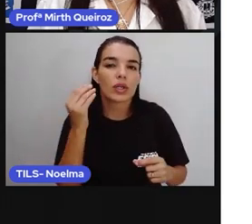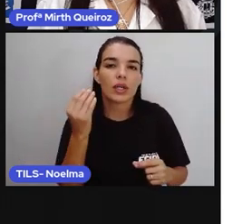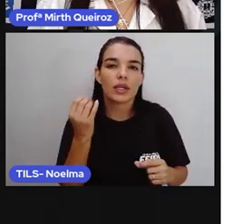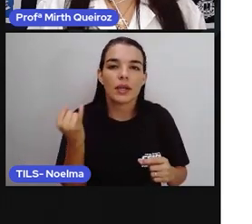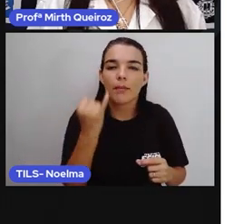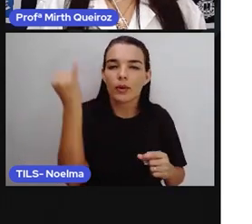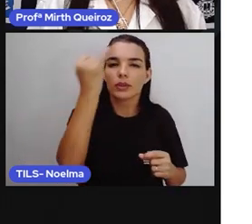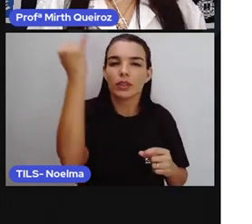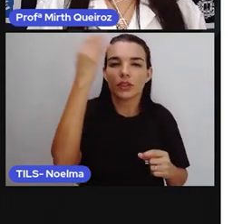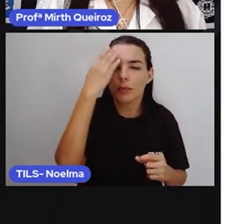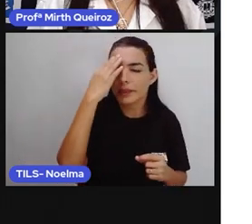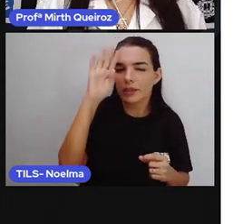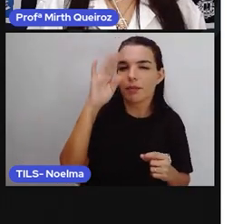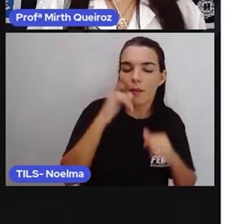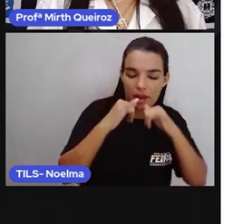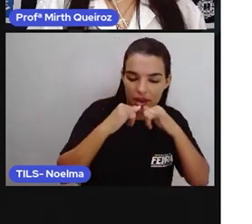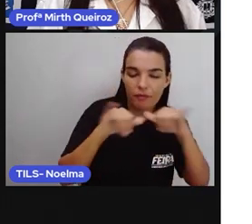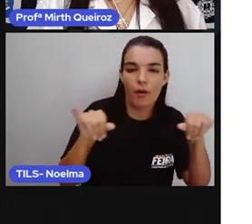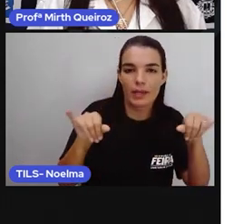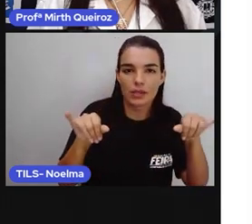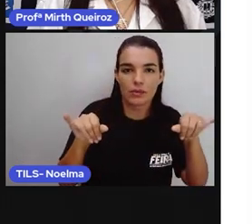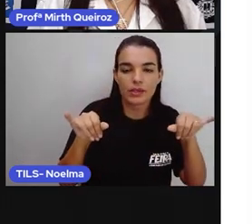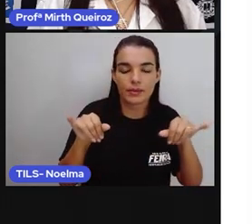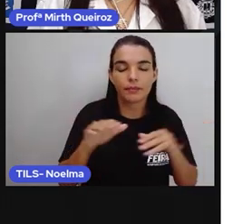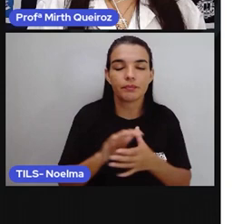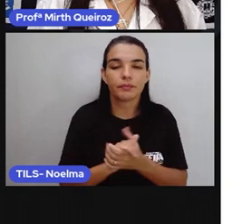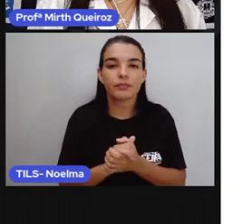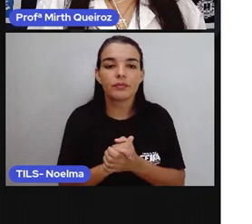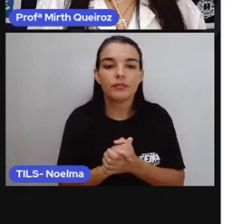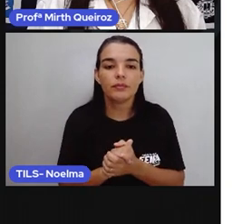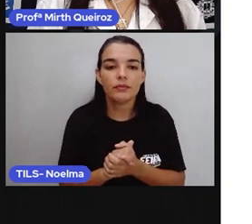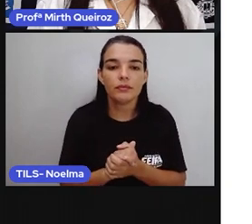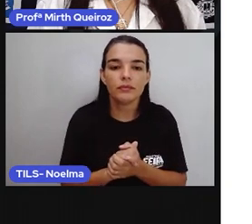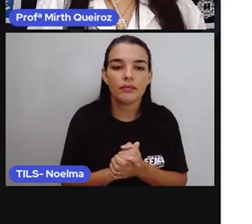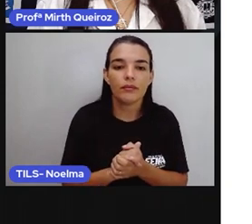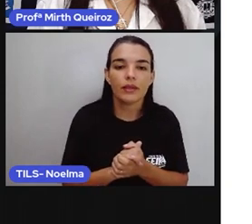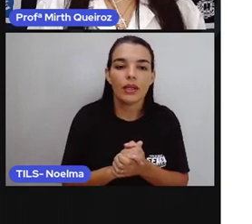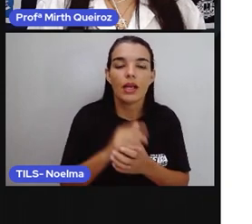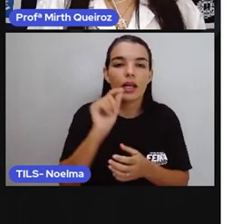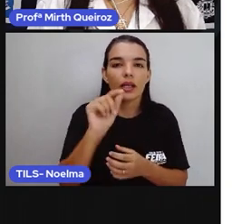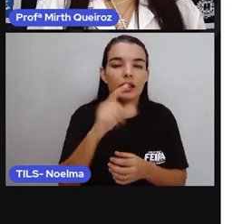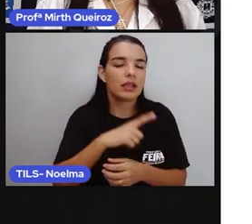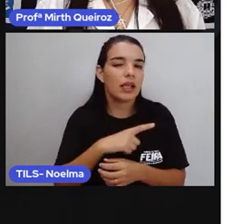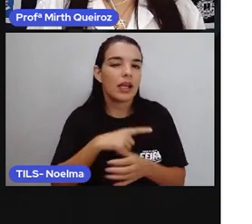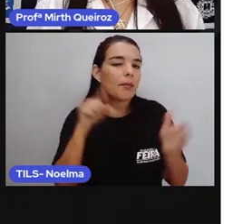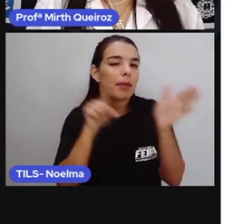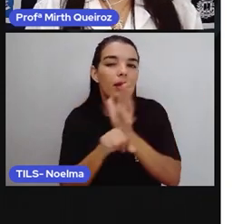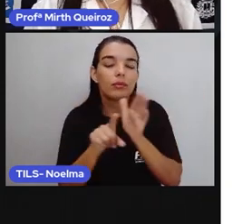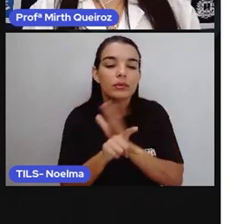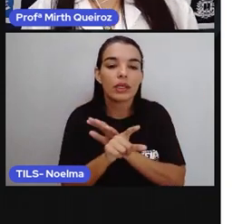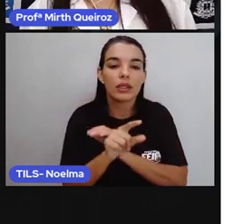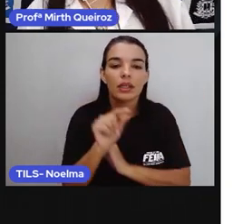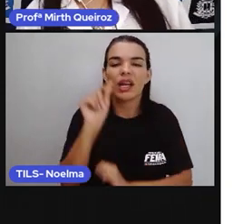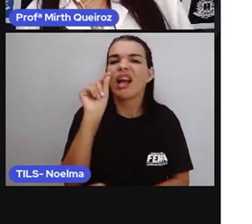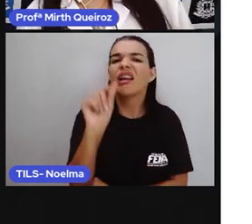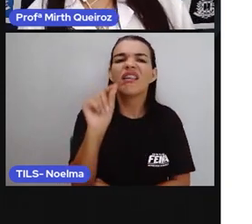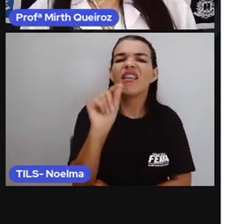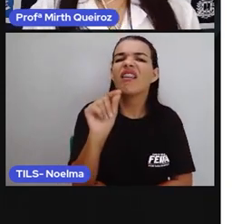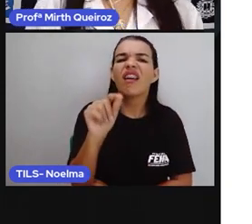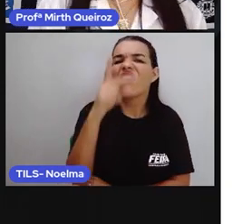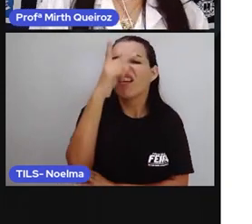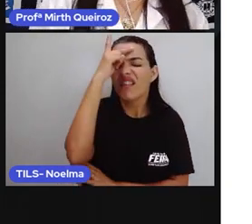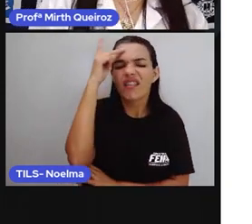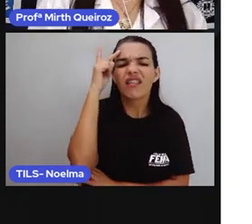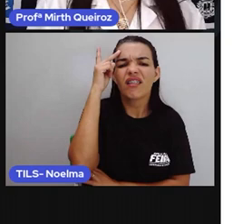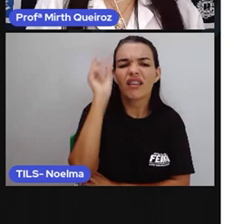fatos. procurando-se ater aos traços básicos relacionados a ser seguido indagações. No lead ali, gente